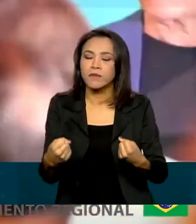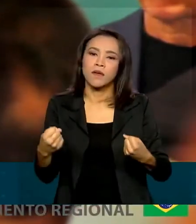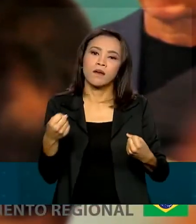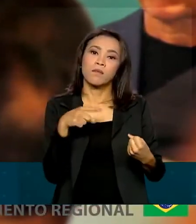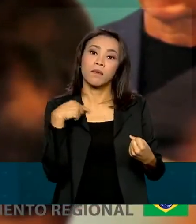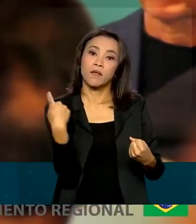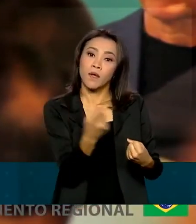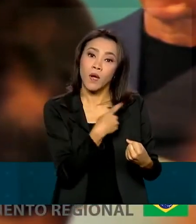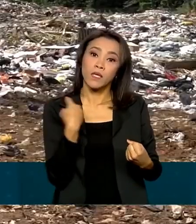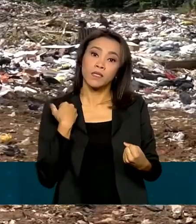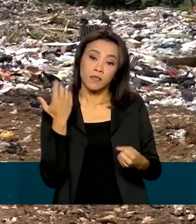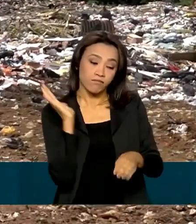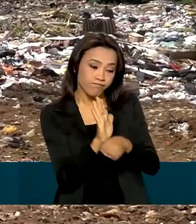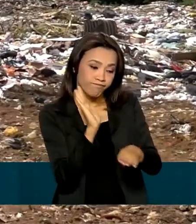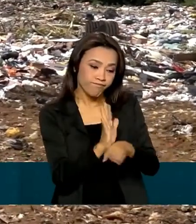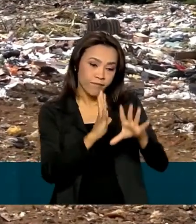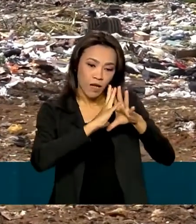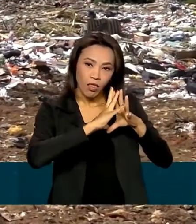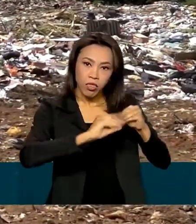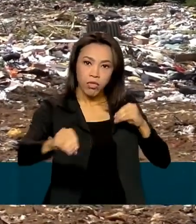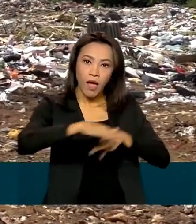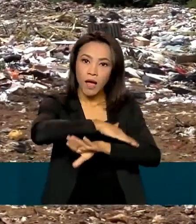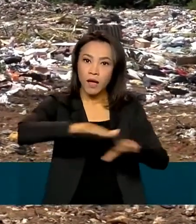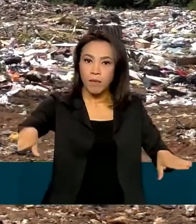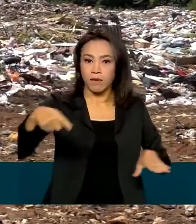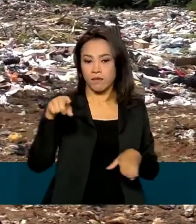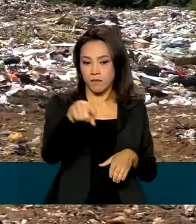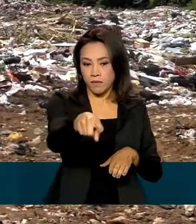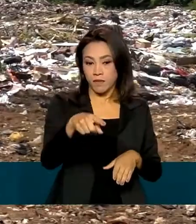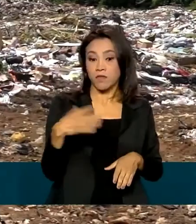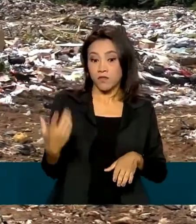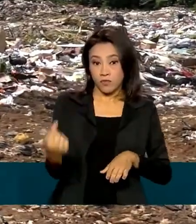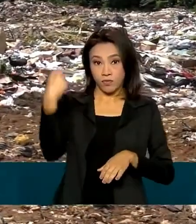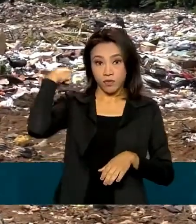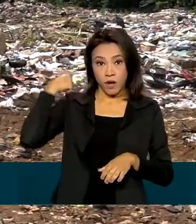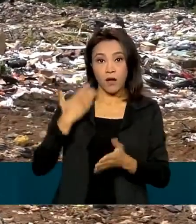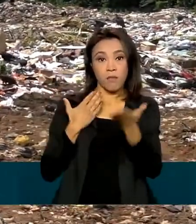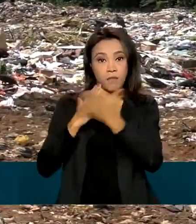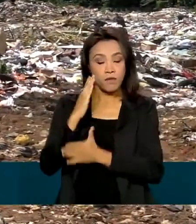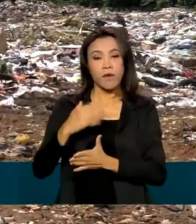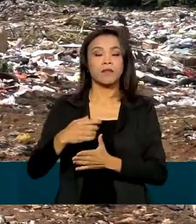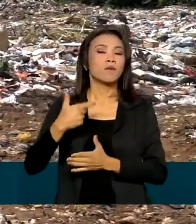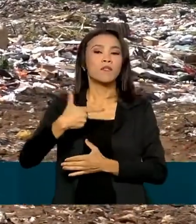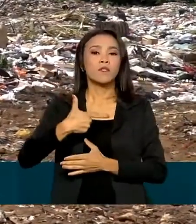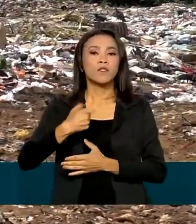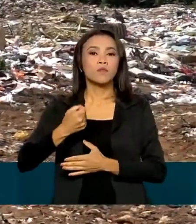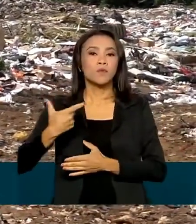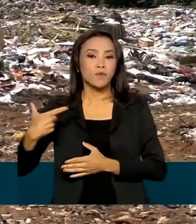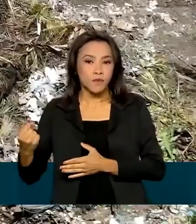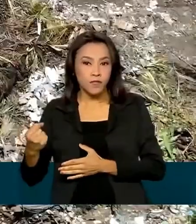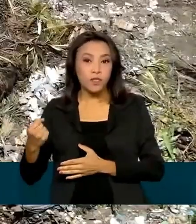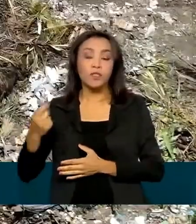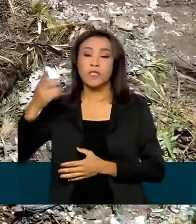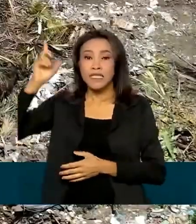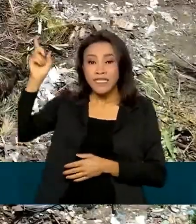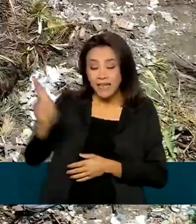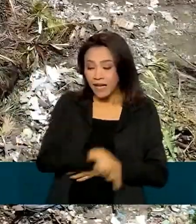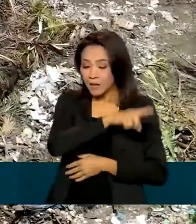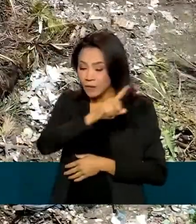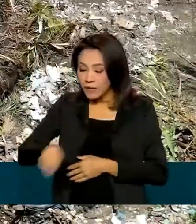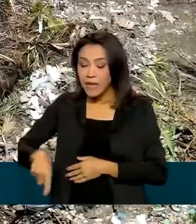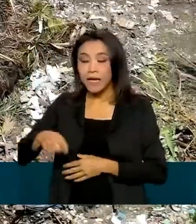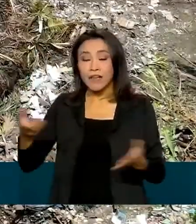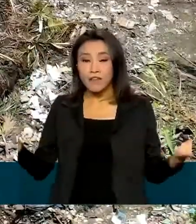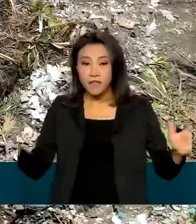para oferecer essa ajuda. O marco legal do saneamento aprovado em 2020 estipula o encerramento de 3 mil